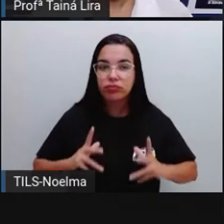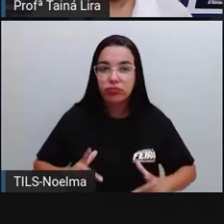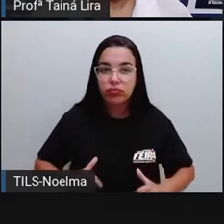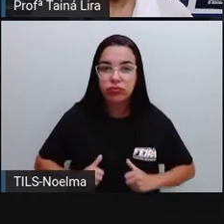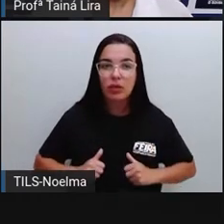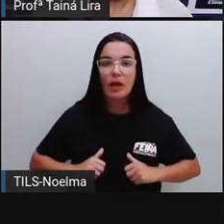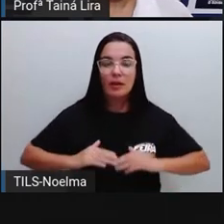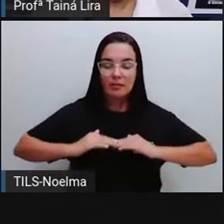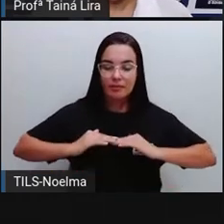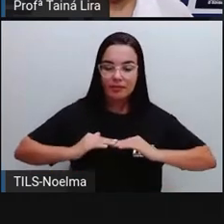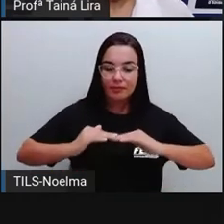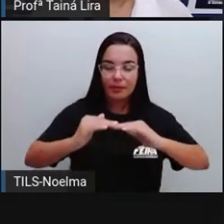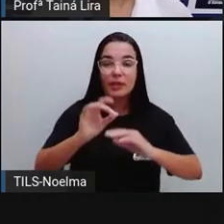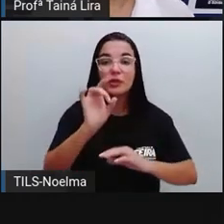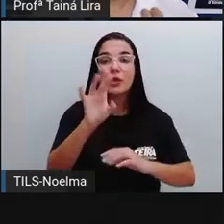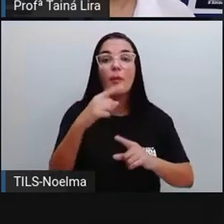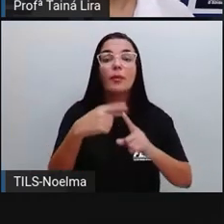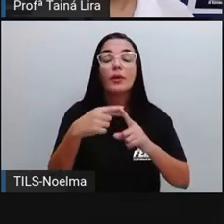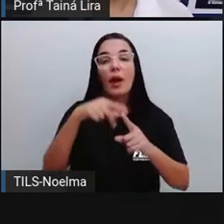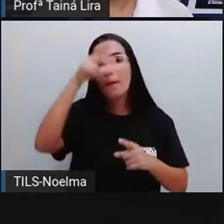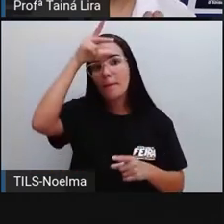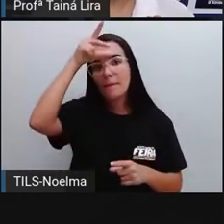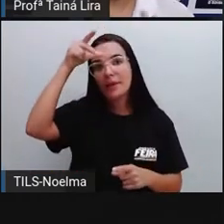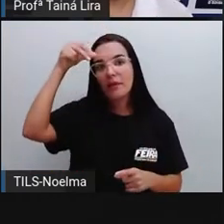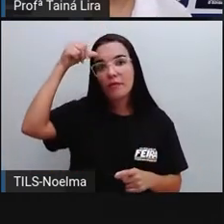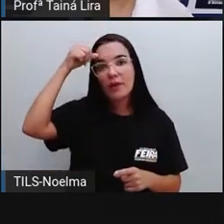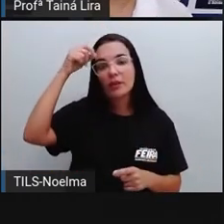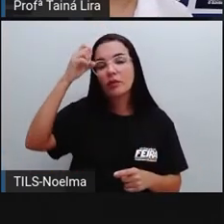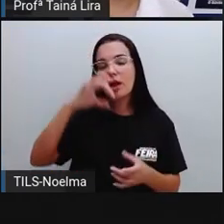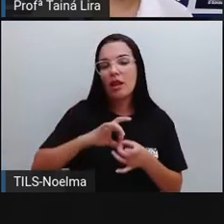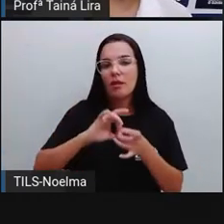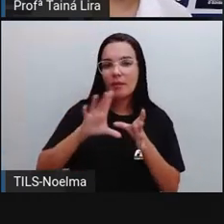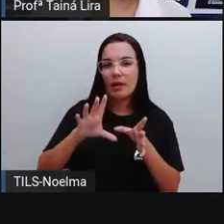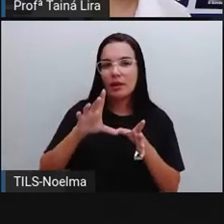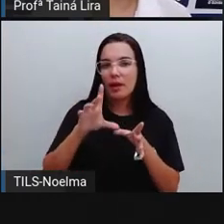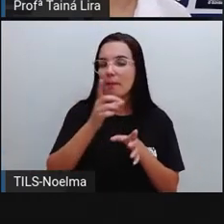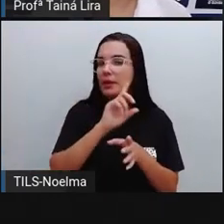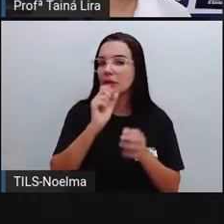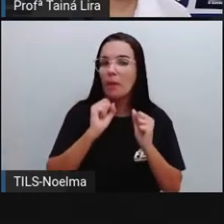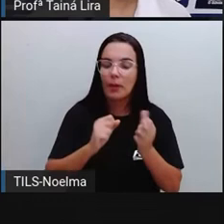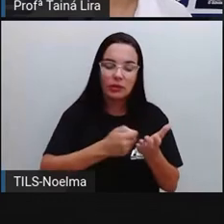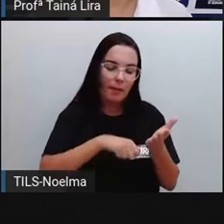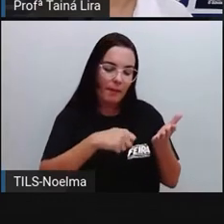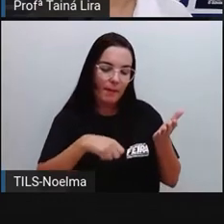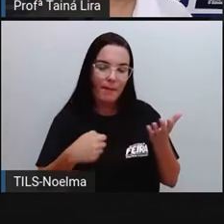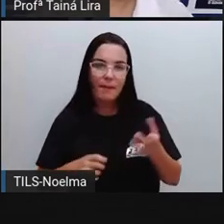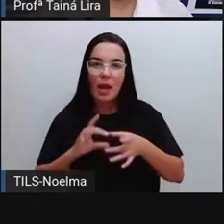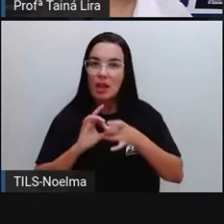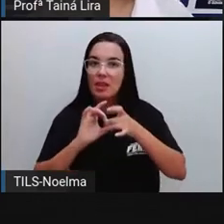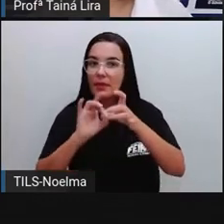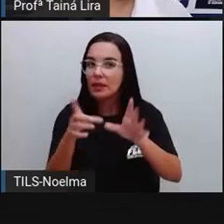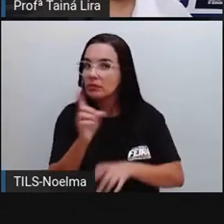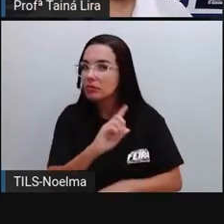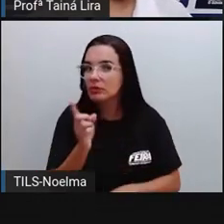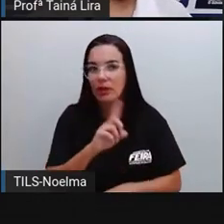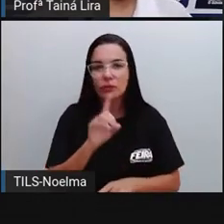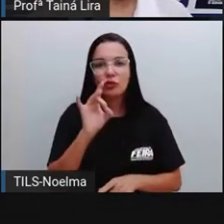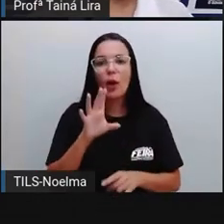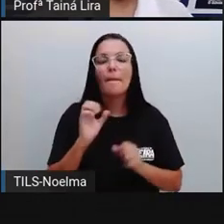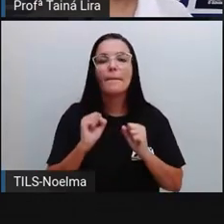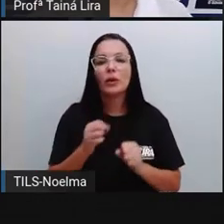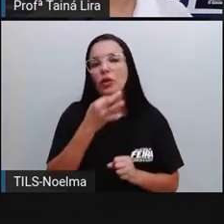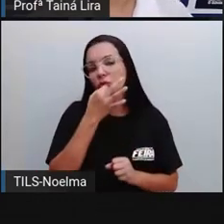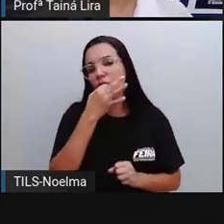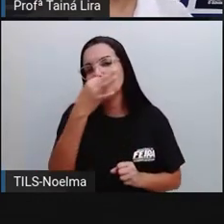prefeito, tá bom? Eles podem sugerir, mas eles não podem assinar uma documentação autorizando obras,